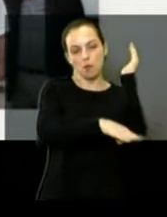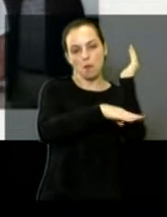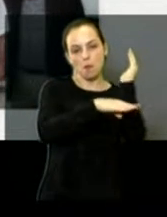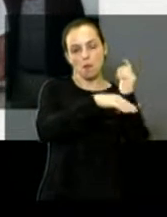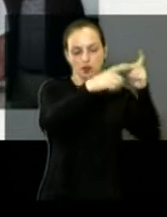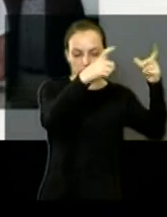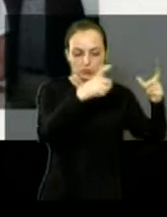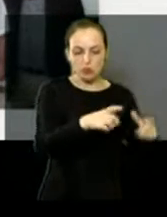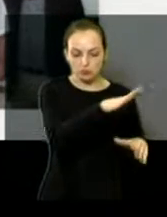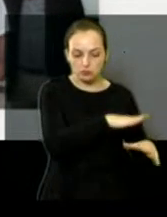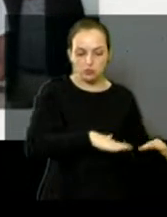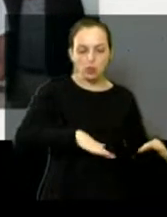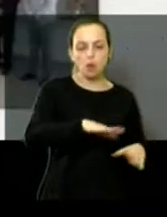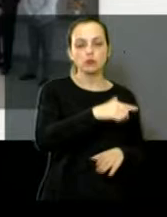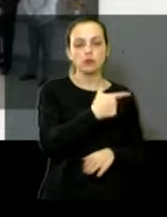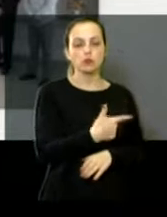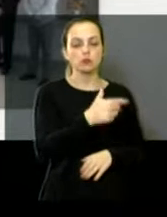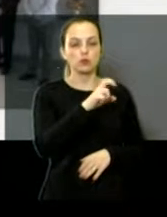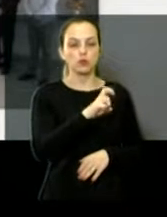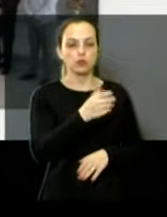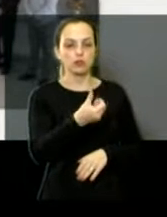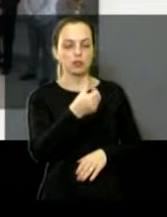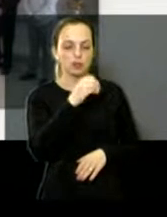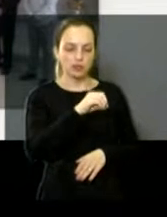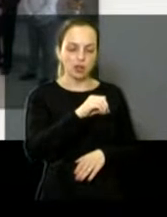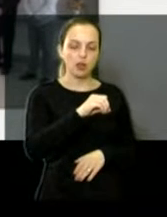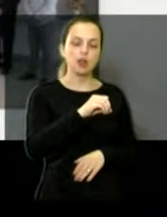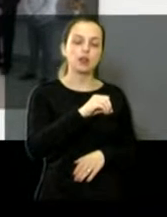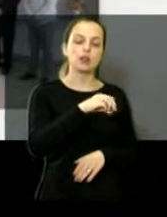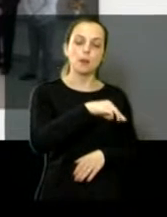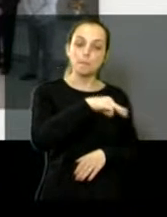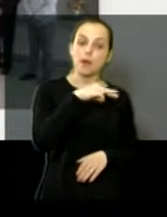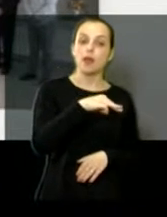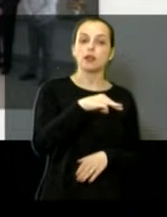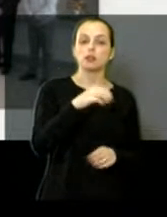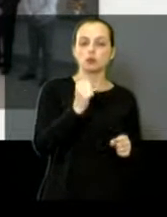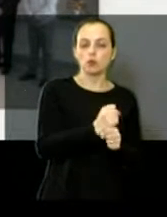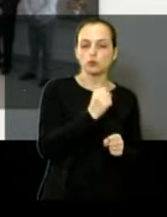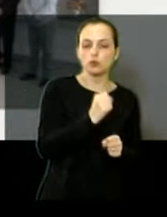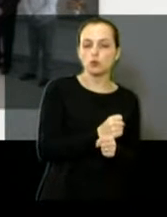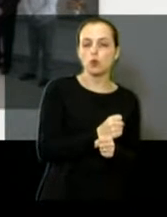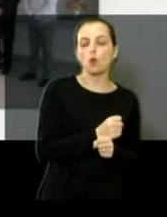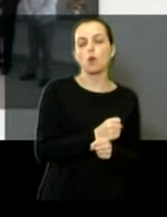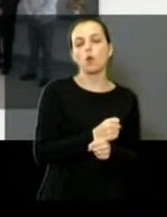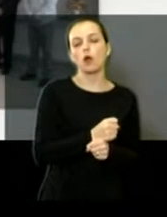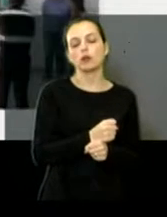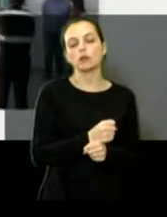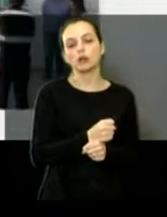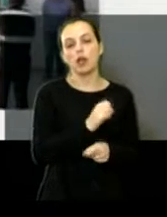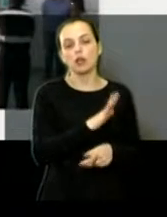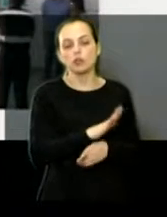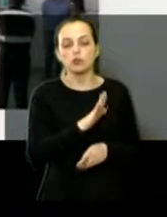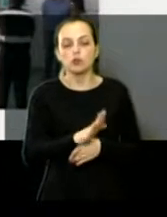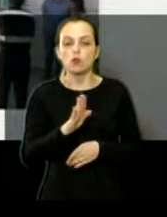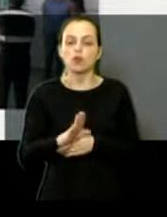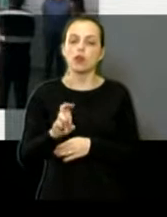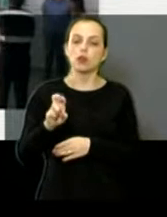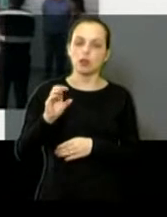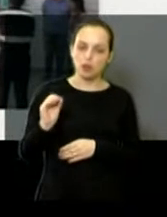metros quadrados de obra. Área construída. A capacidade de 500 pacientes por mês.